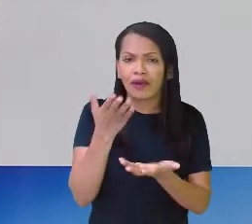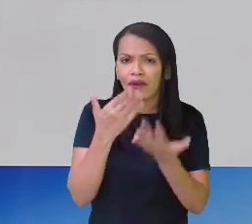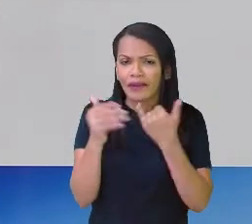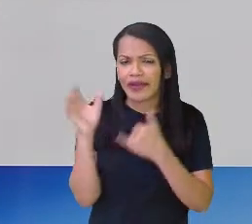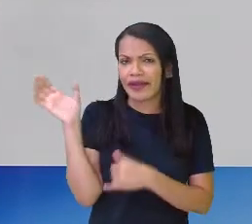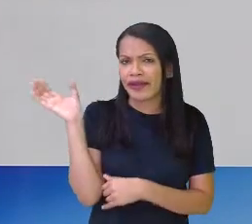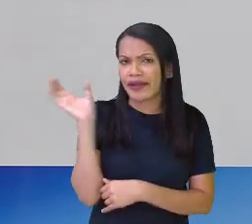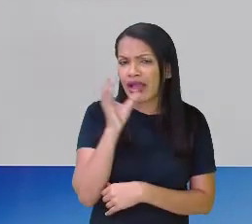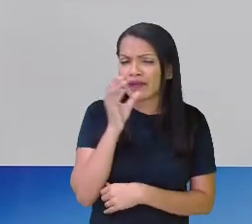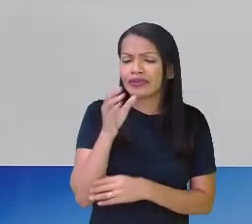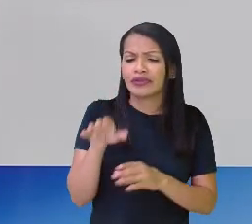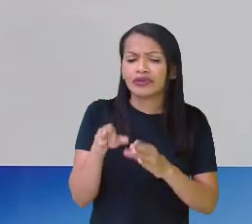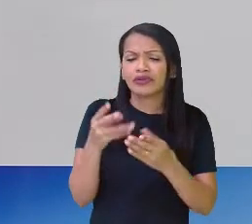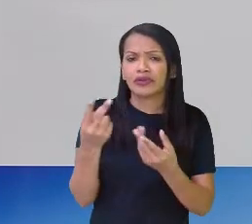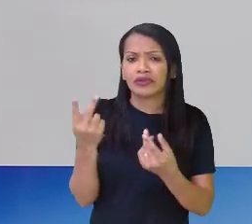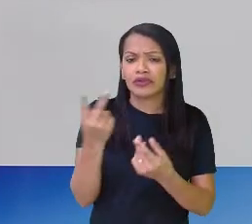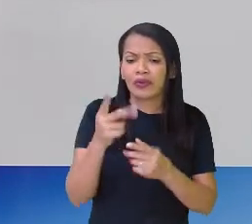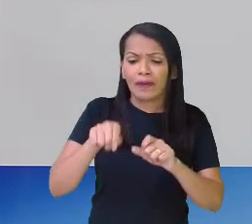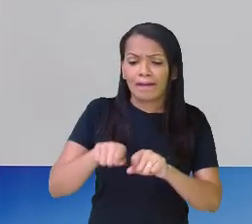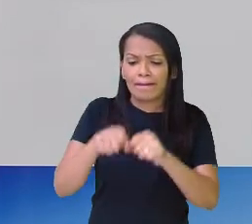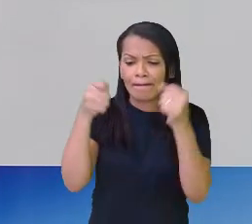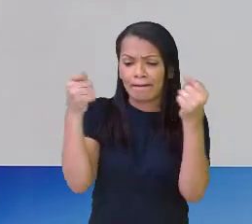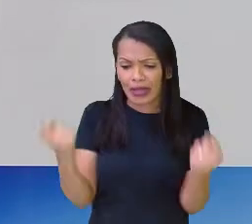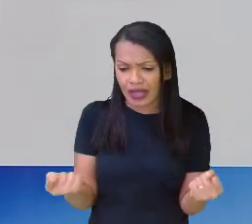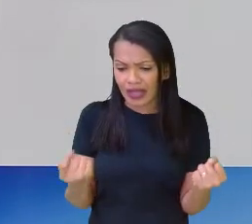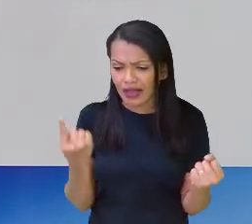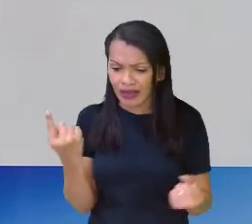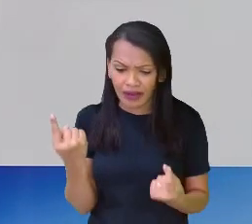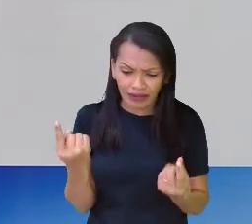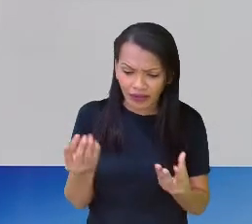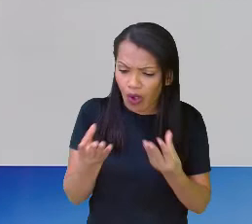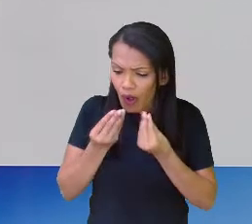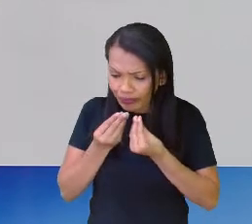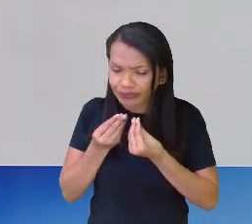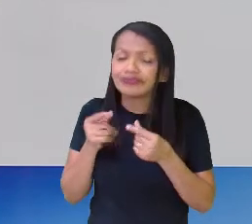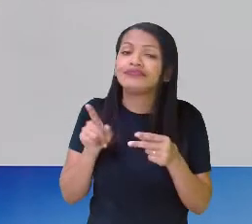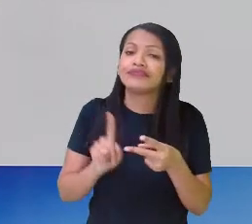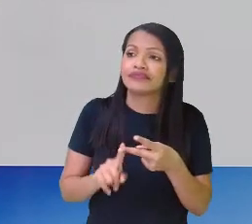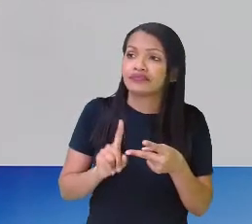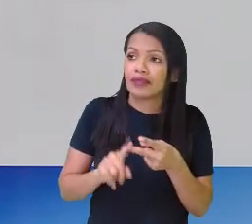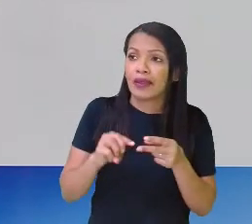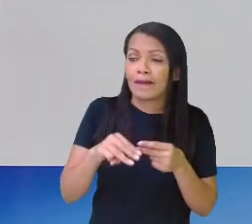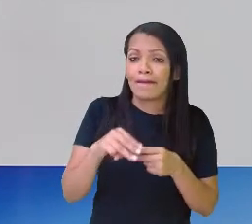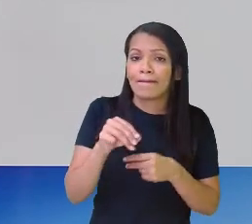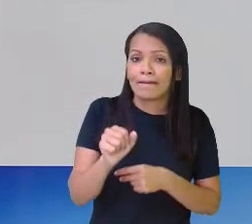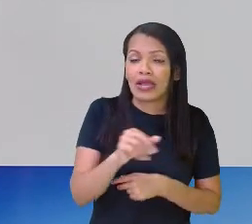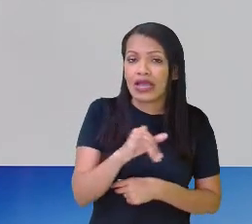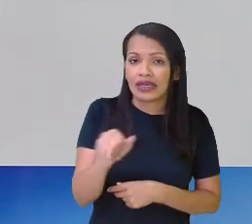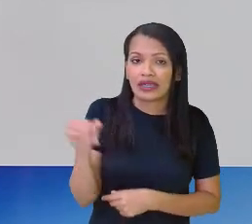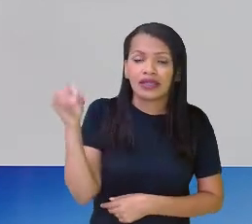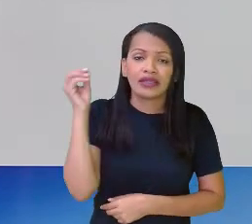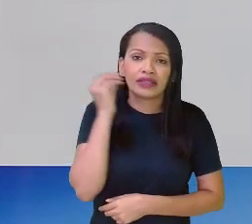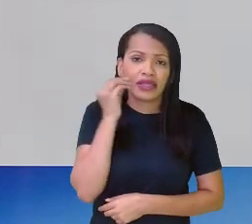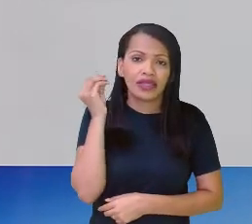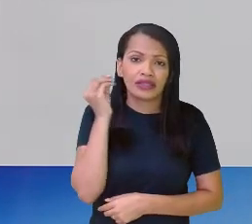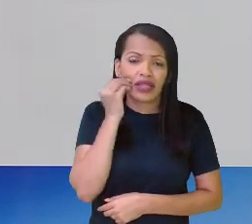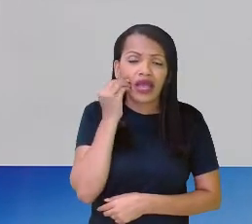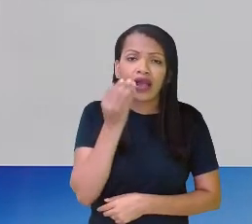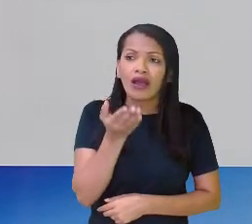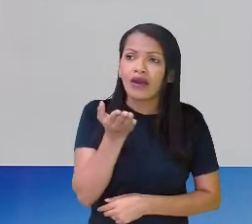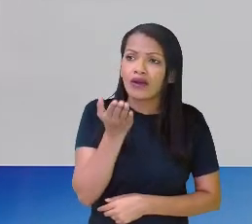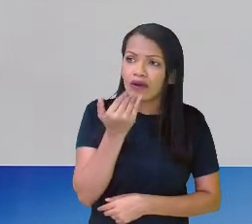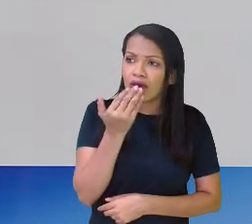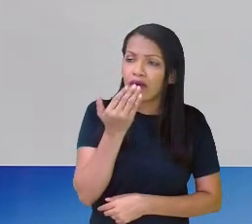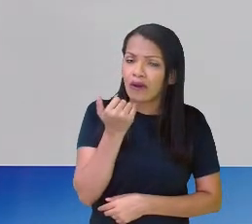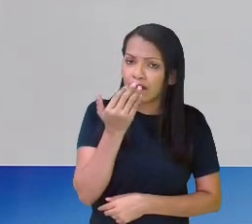vezes. Maria decidiu dividir em quatro partes para tentar comer menos. Só que